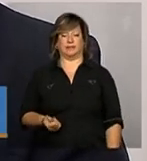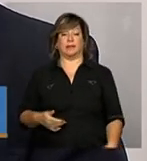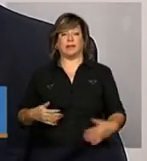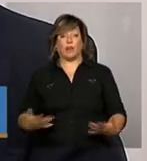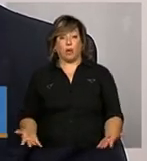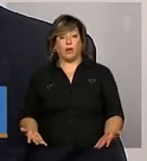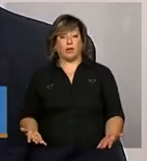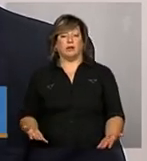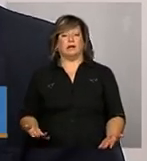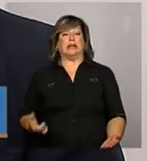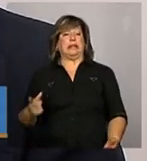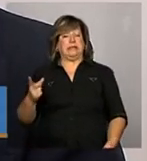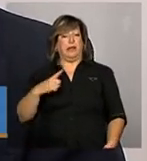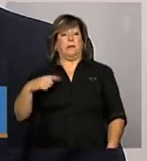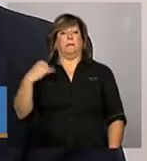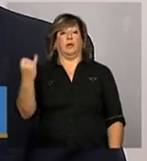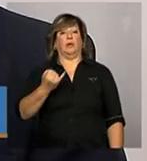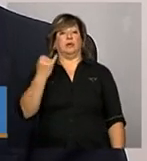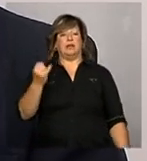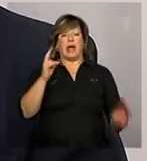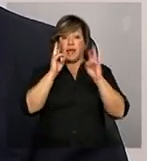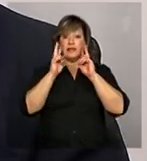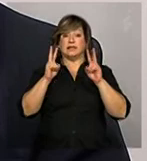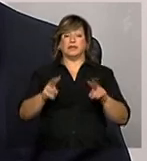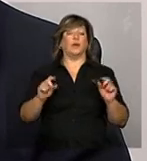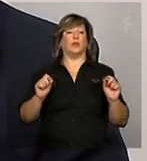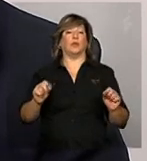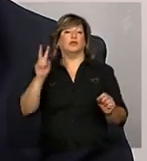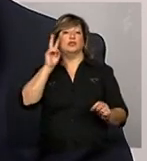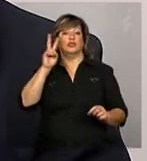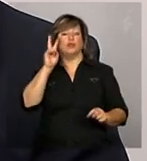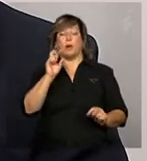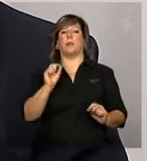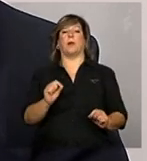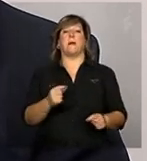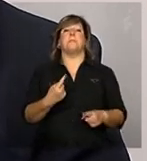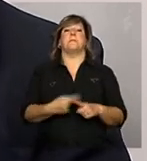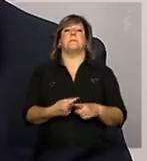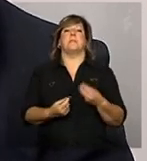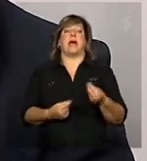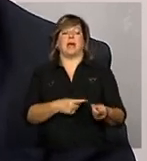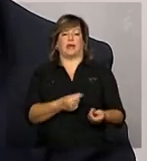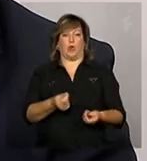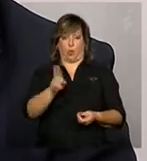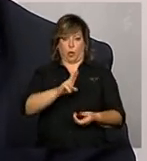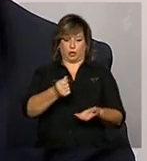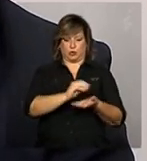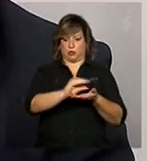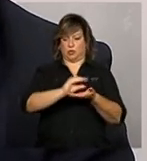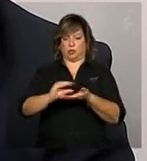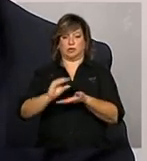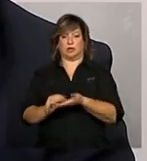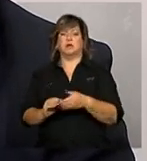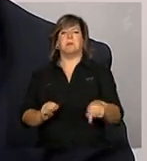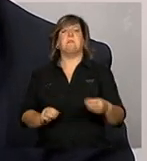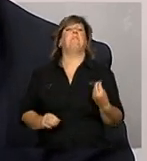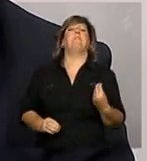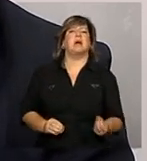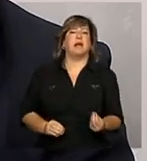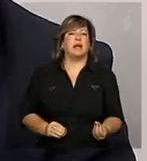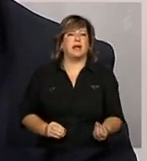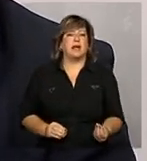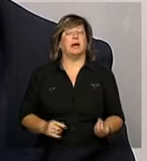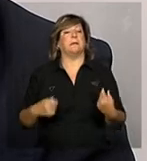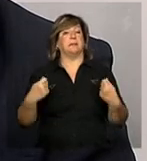também importantíssimas que o Conselho tem que se atentar, por exemplo, com relação à finalidade do gasto. Se todos os gastos realizados pelo gestão